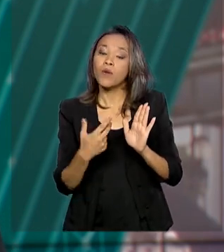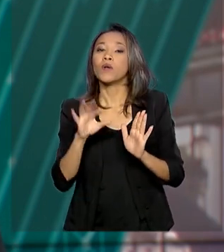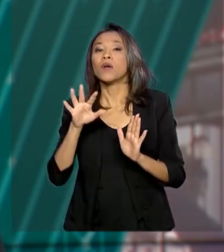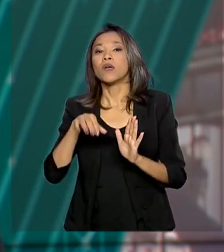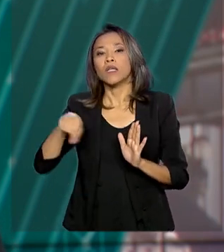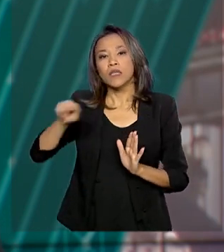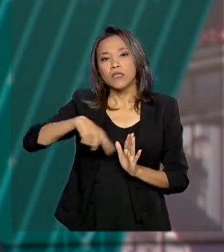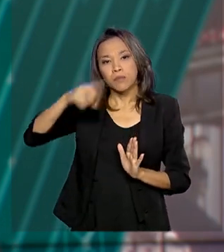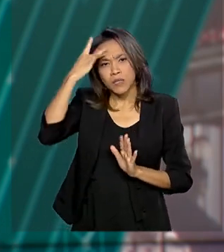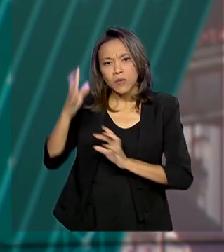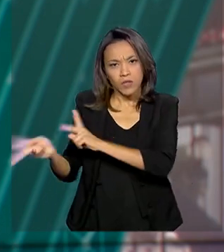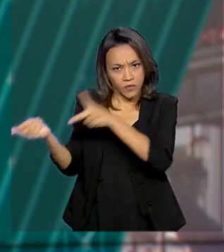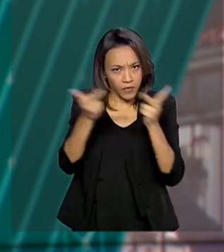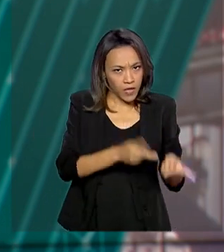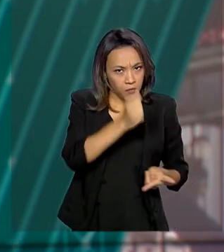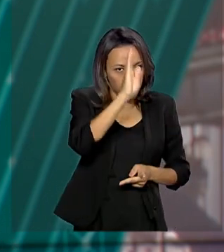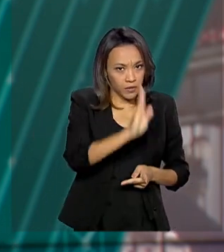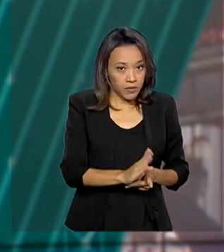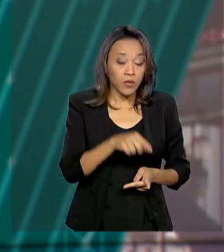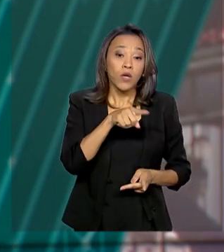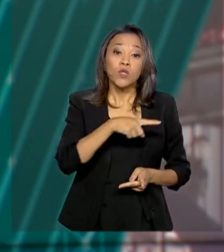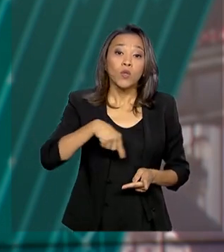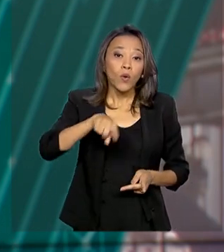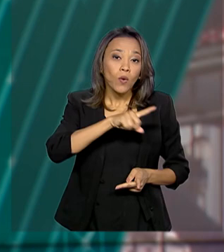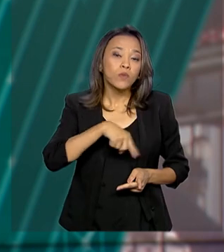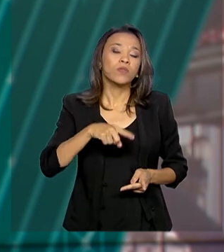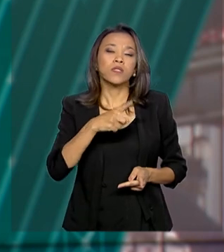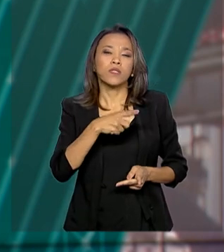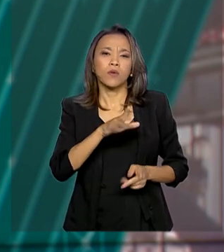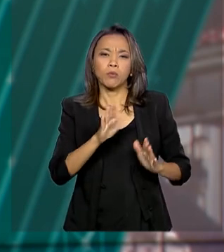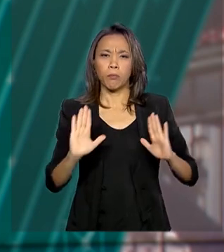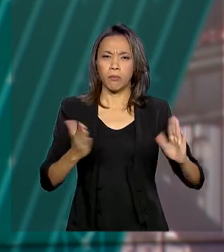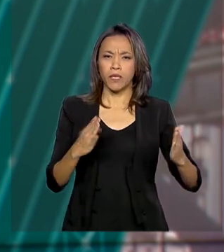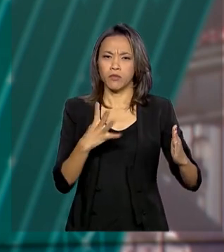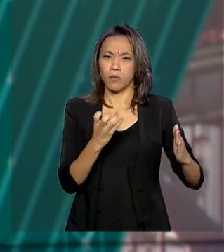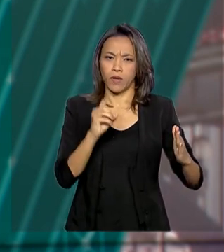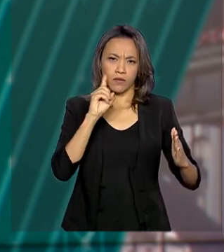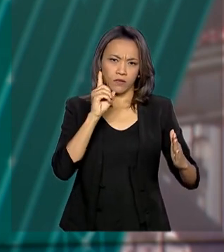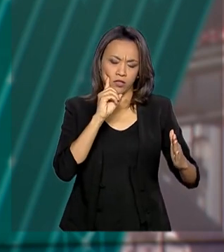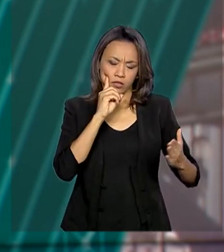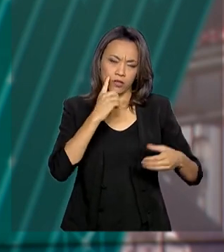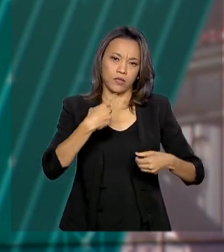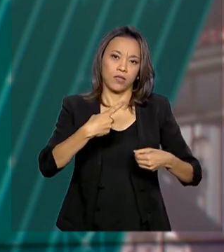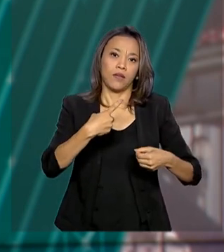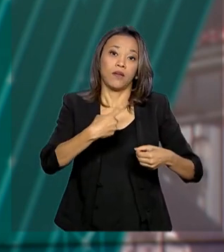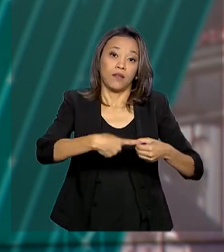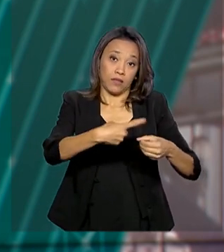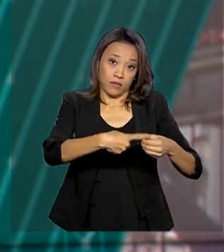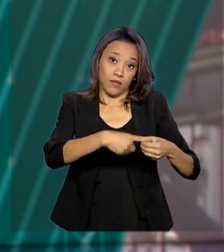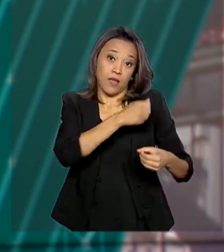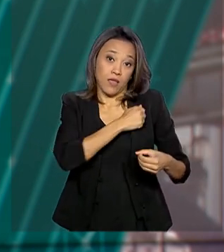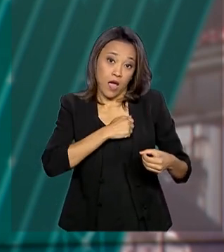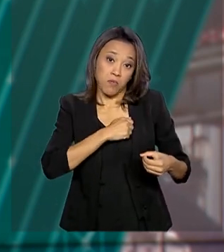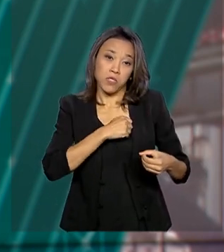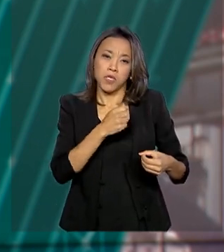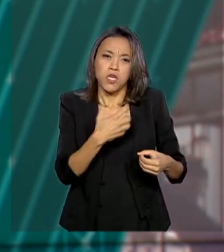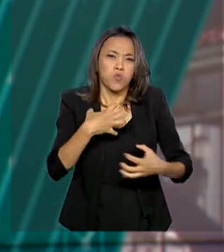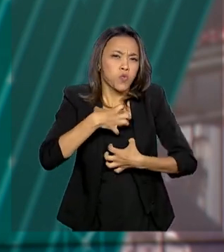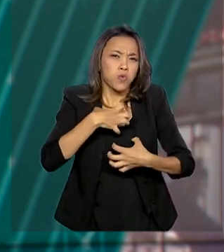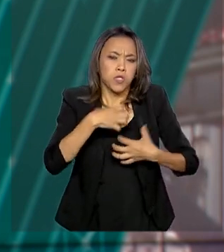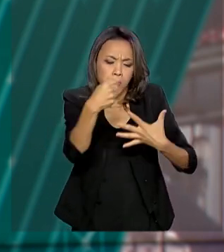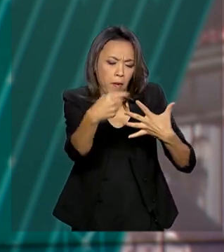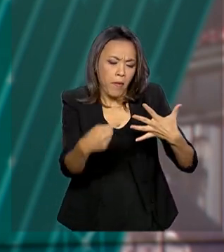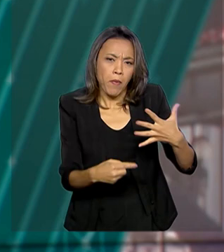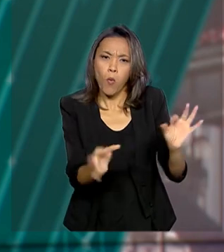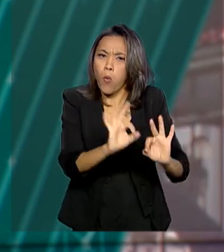todos os hóspedes em quarentena na base aérea de Anápolis permanecem sem sintomas e continuam passando por avaliações